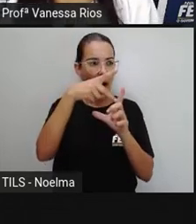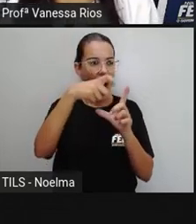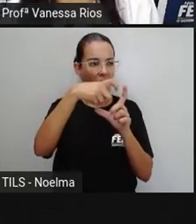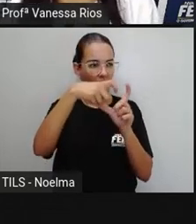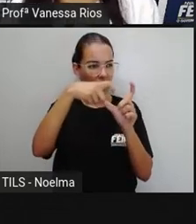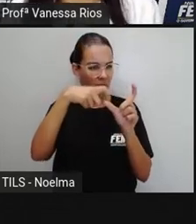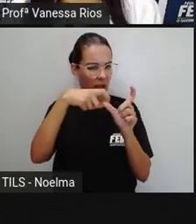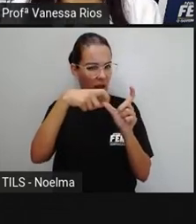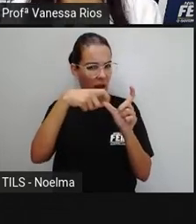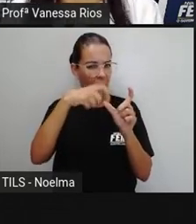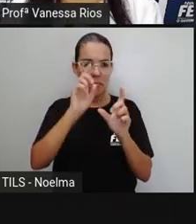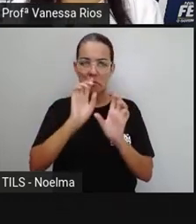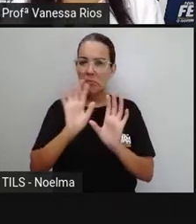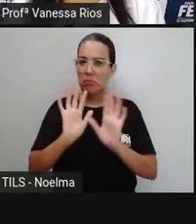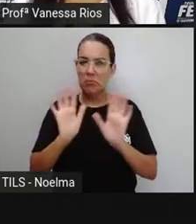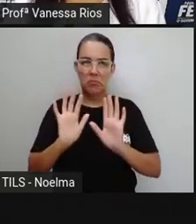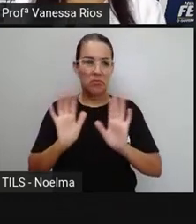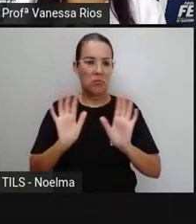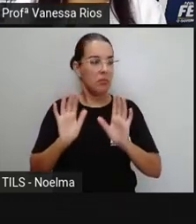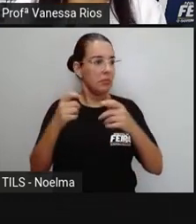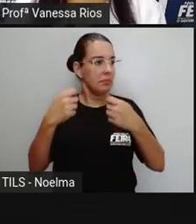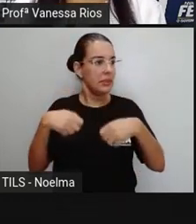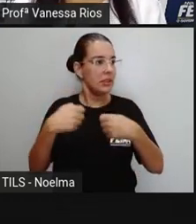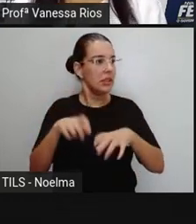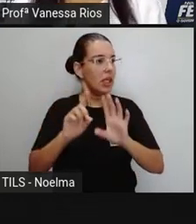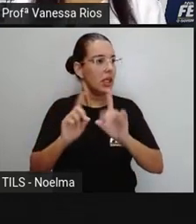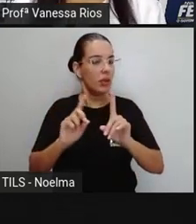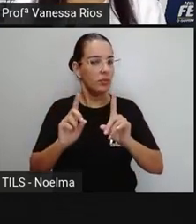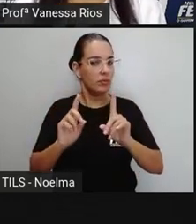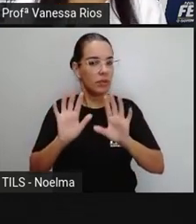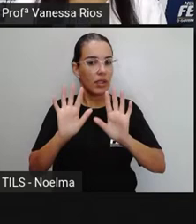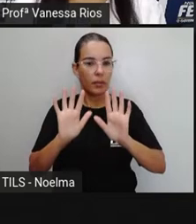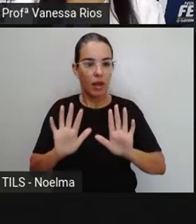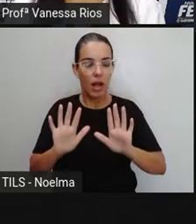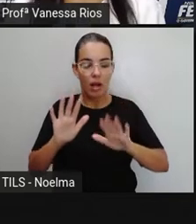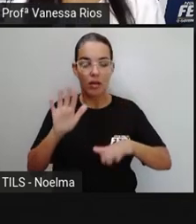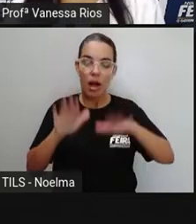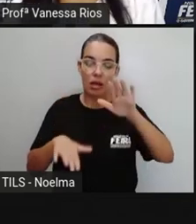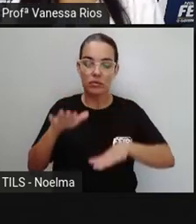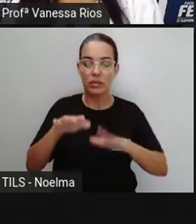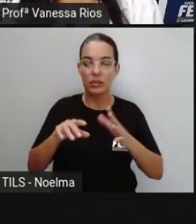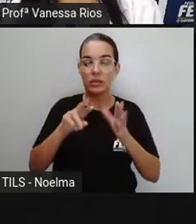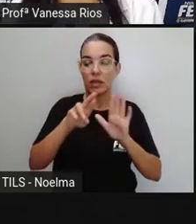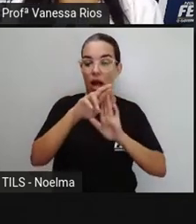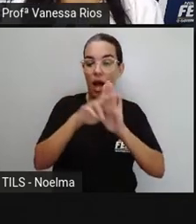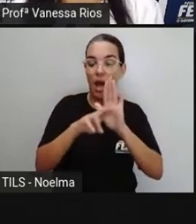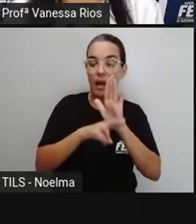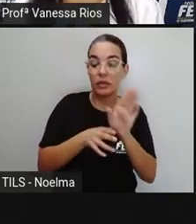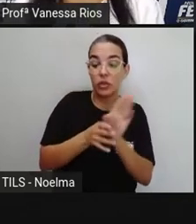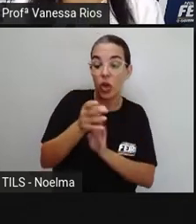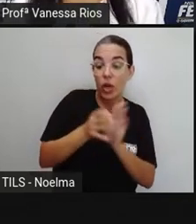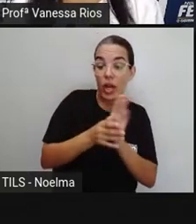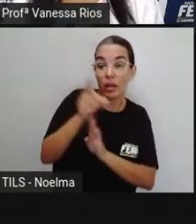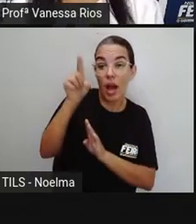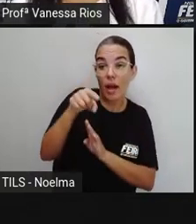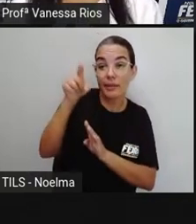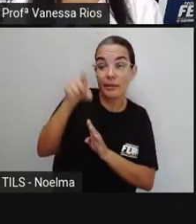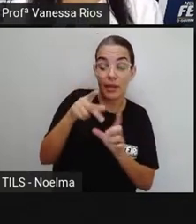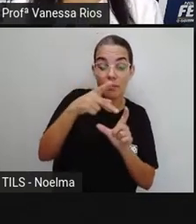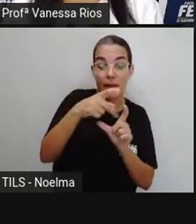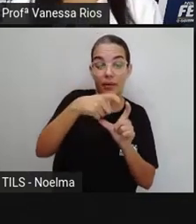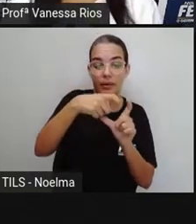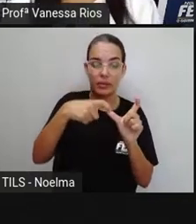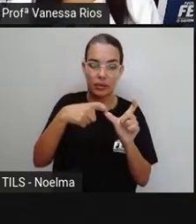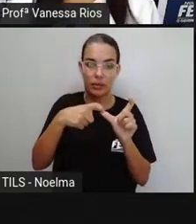acento circunflexo, né? Vai depender também aí das regras que orientam a acentuação das palavras